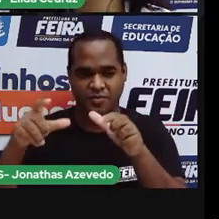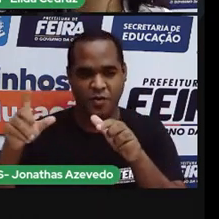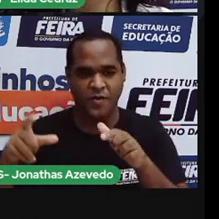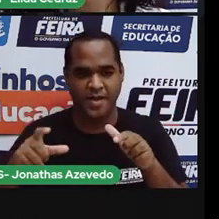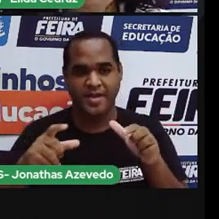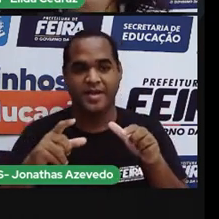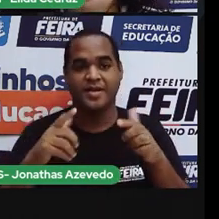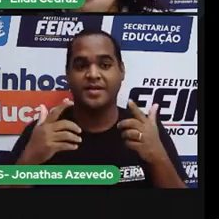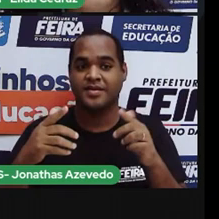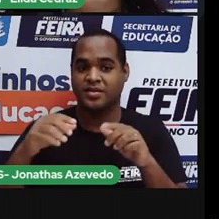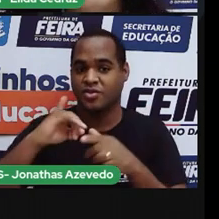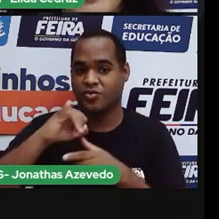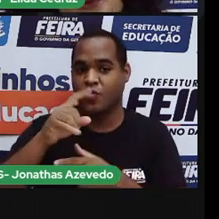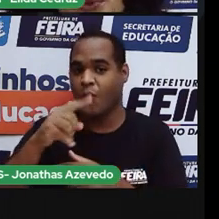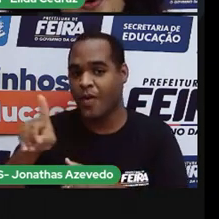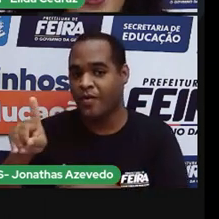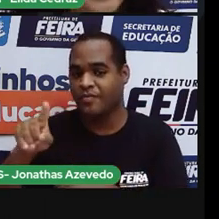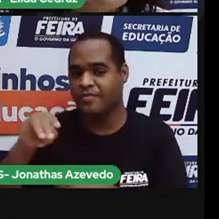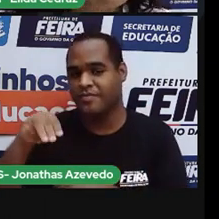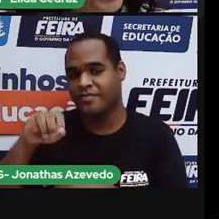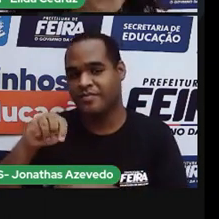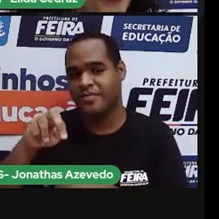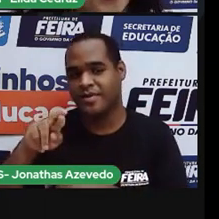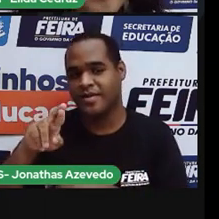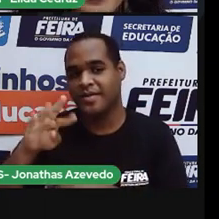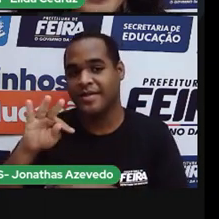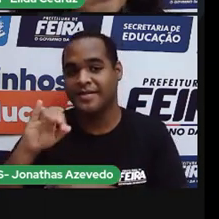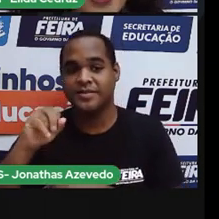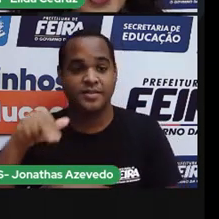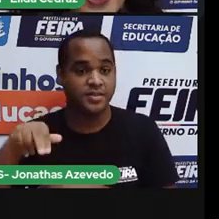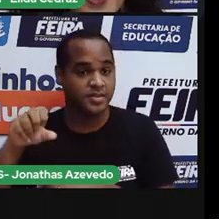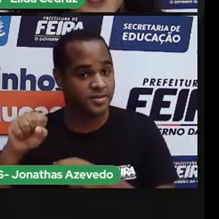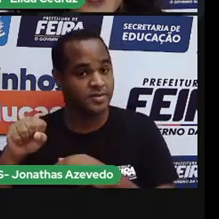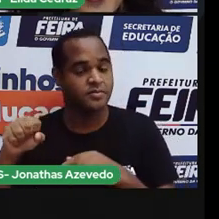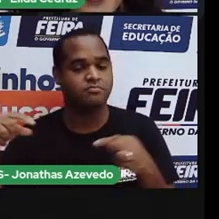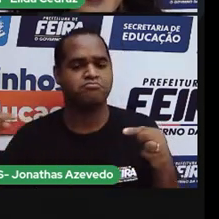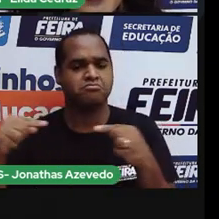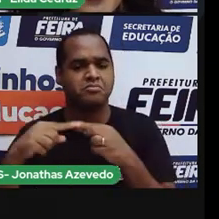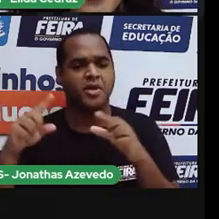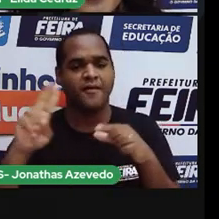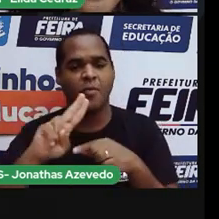Parque João Martins da Silva. Qual o nome dessa festa?